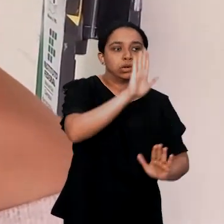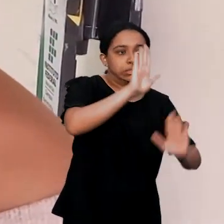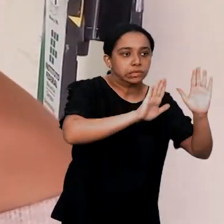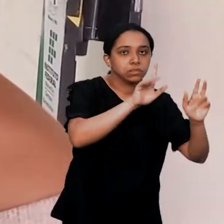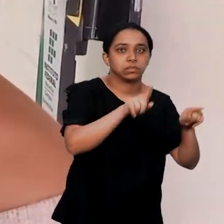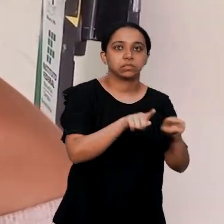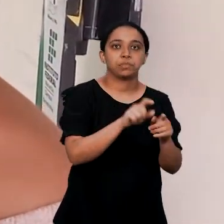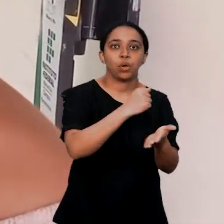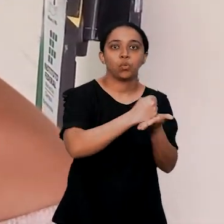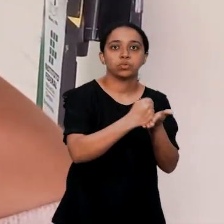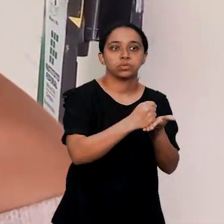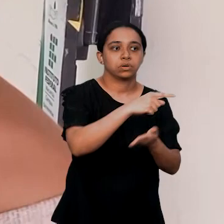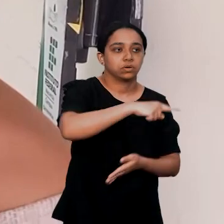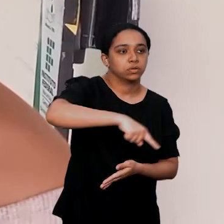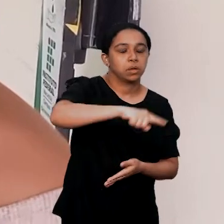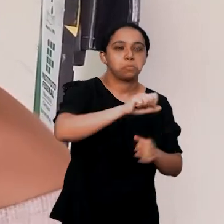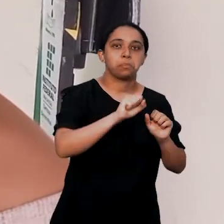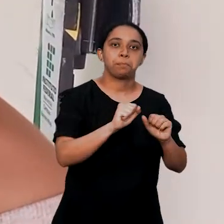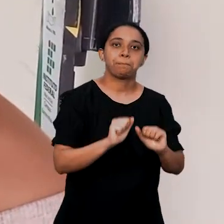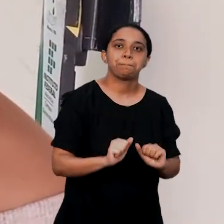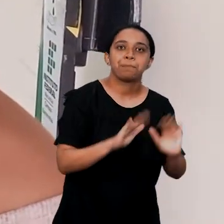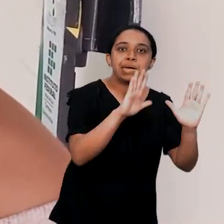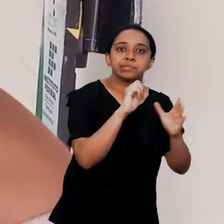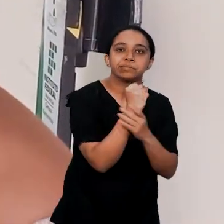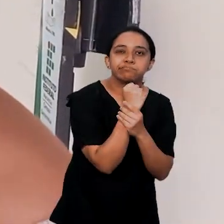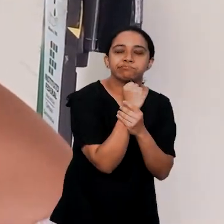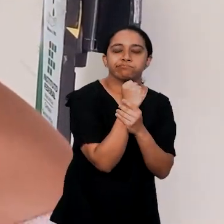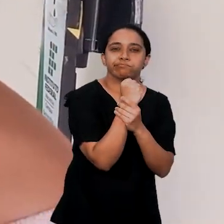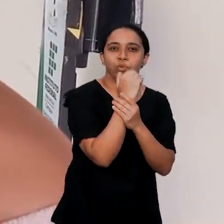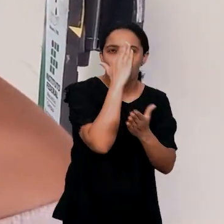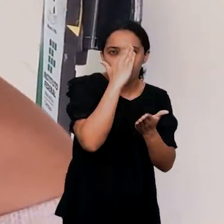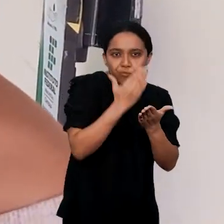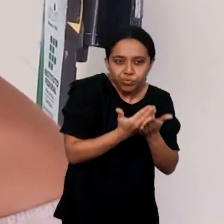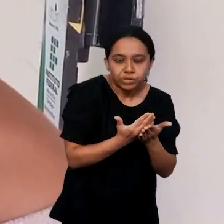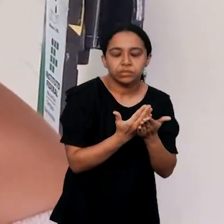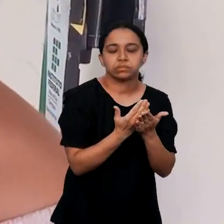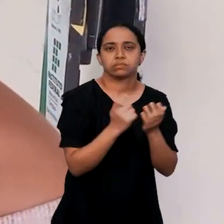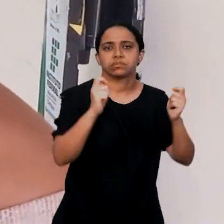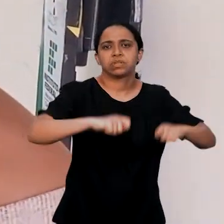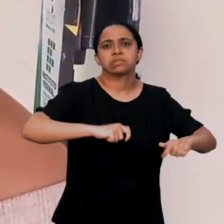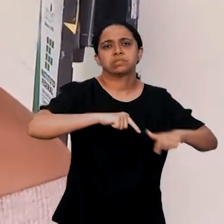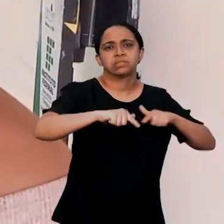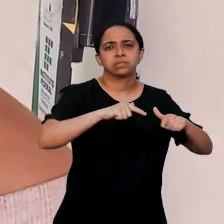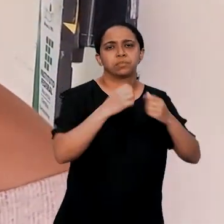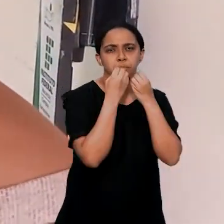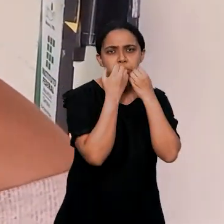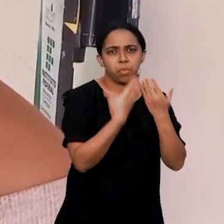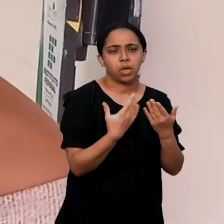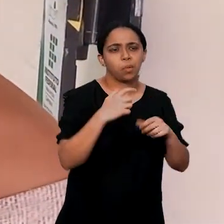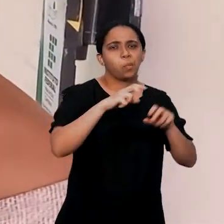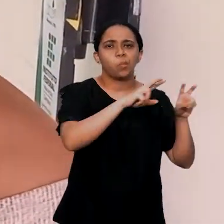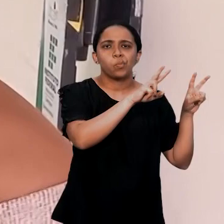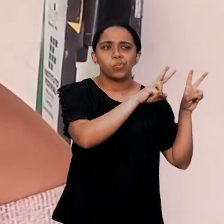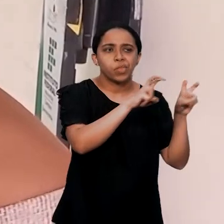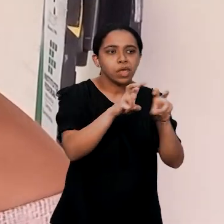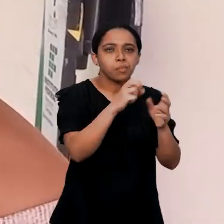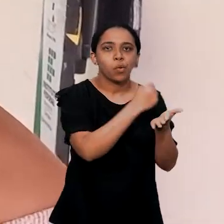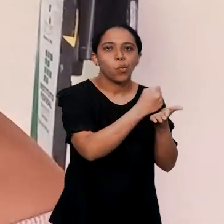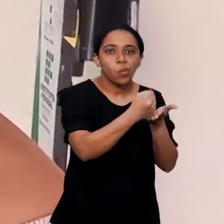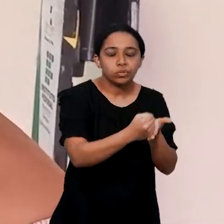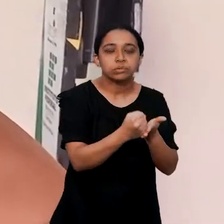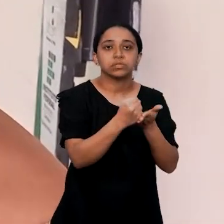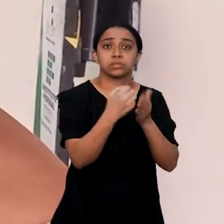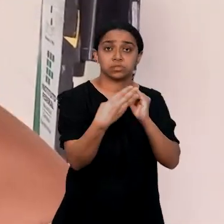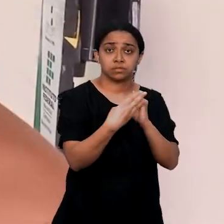licitação e contratos possam ter mais segurança para poder trabalhar bem as contratações